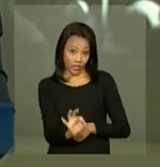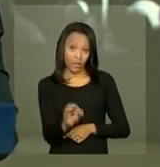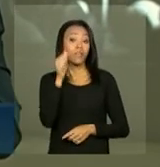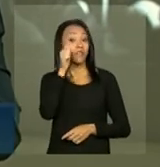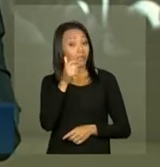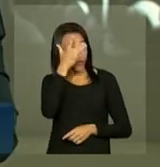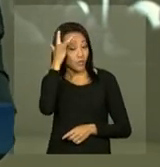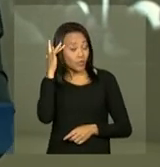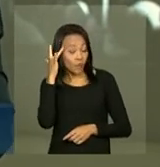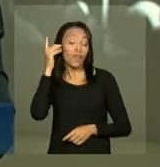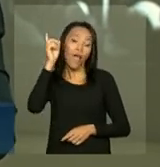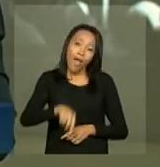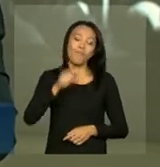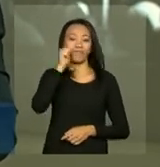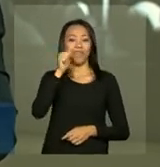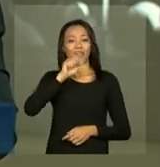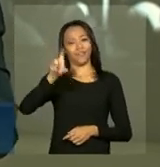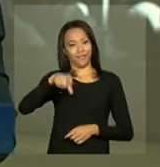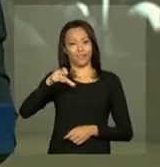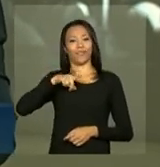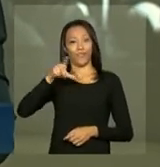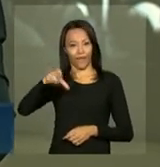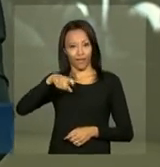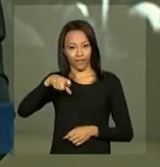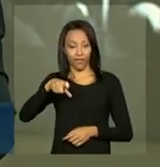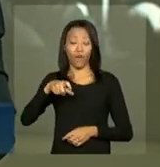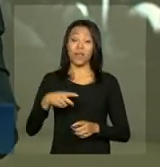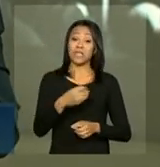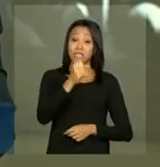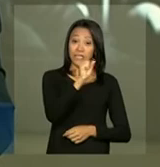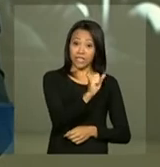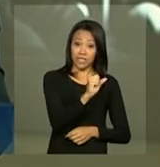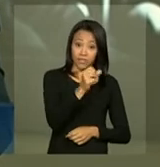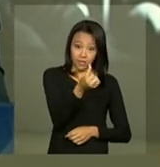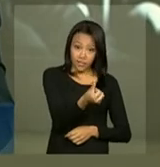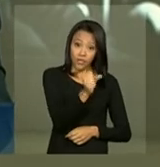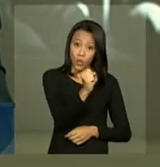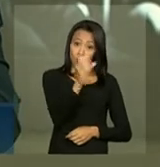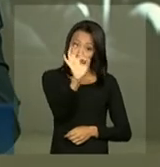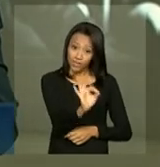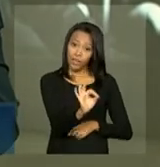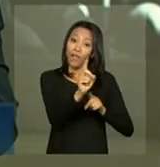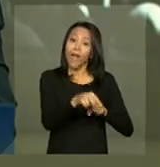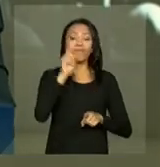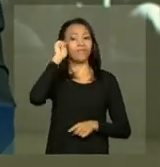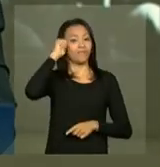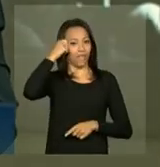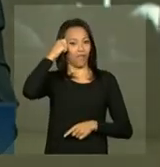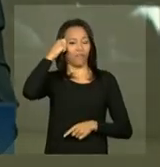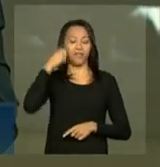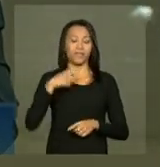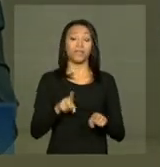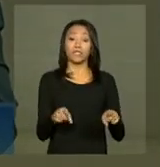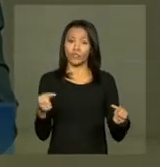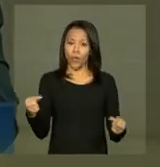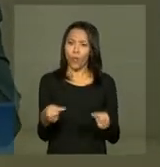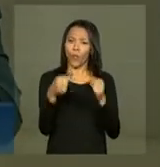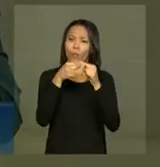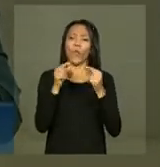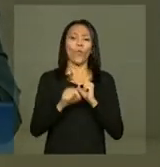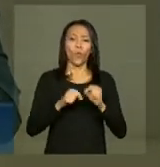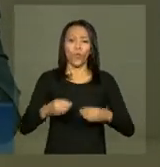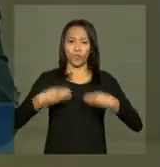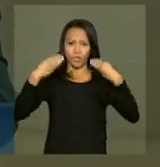cartão do Bolsa Família são mulheres, sendo que 68% delas são negras. De acordo com o Ministério do